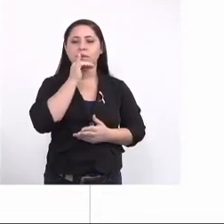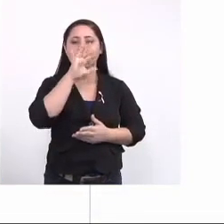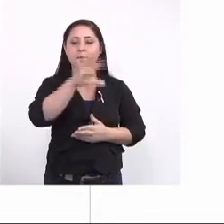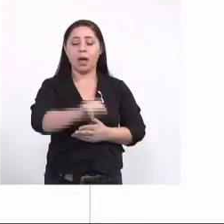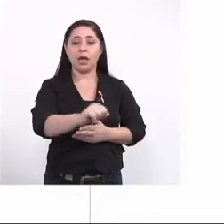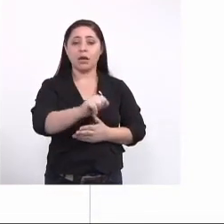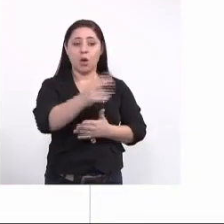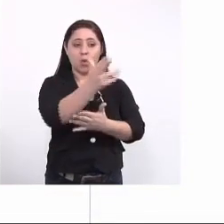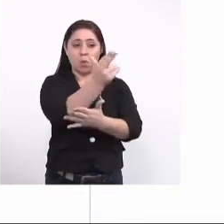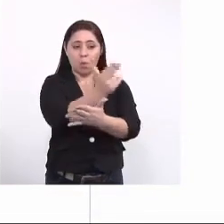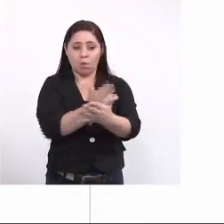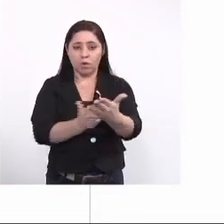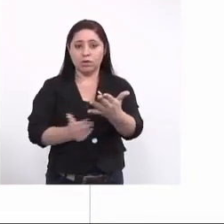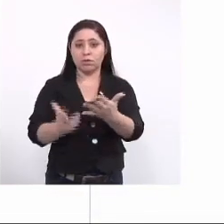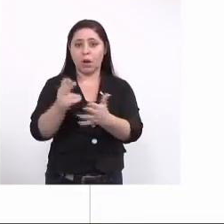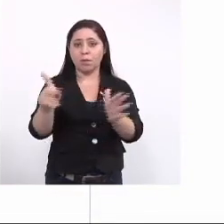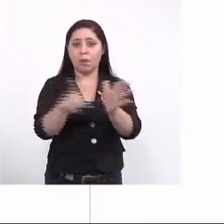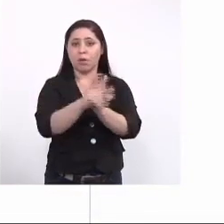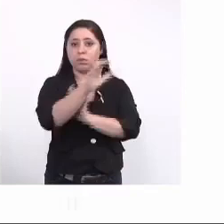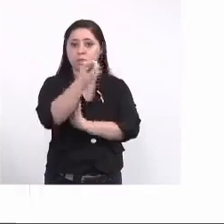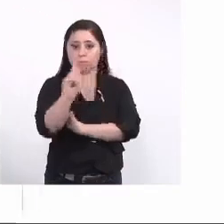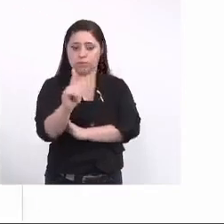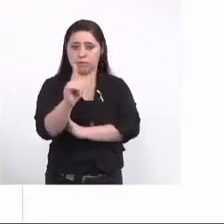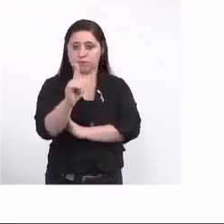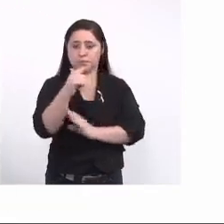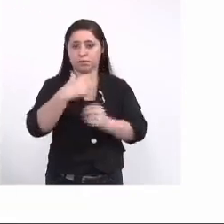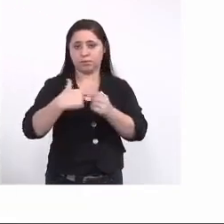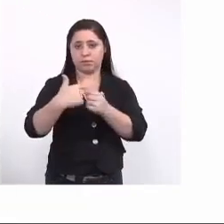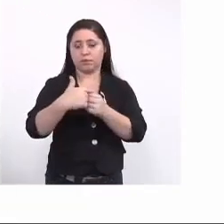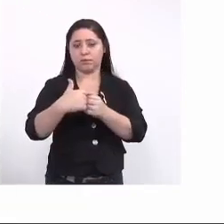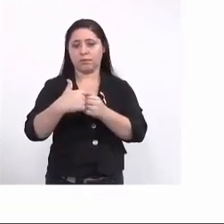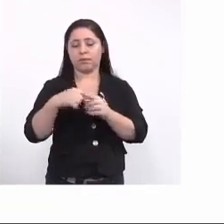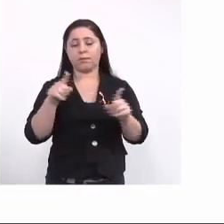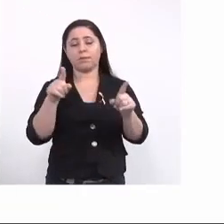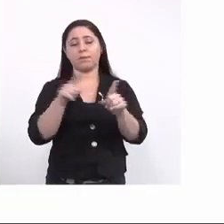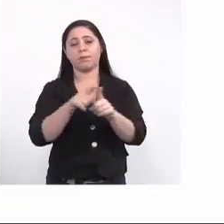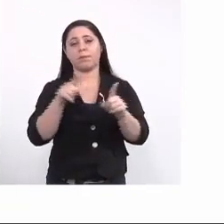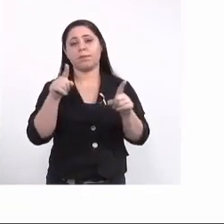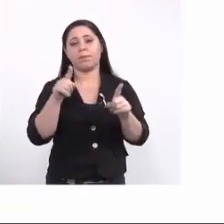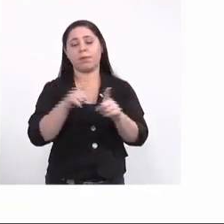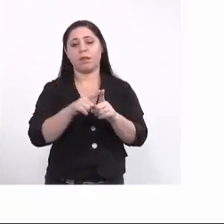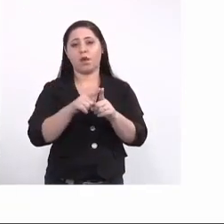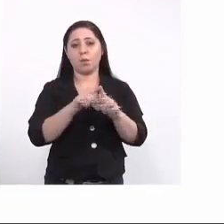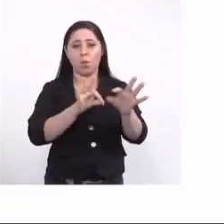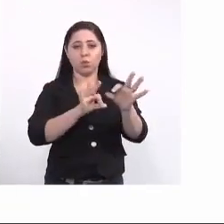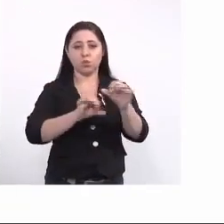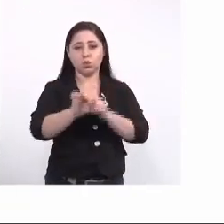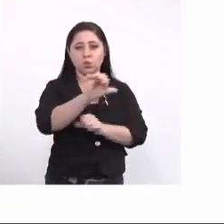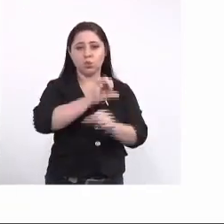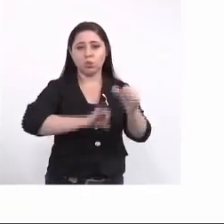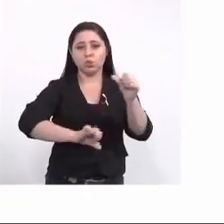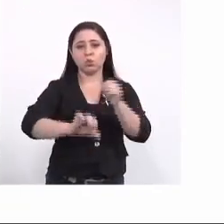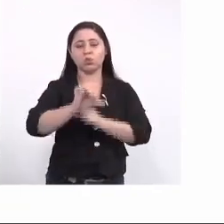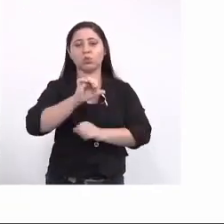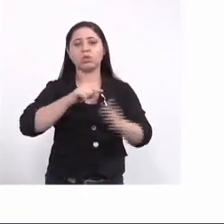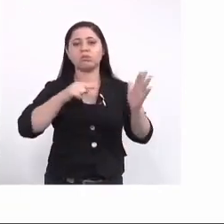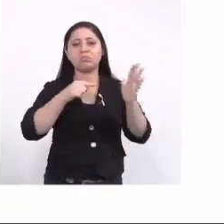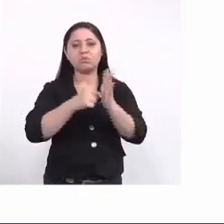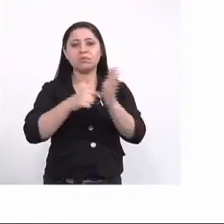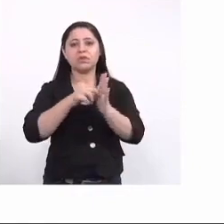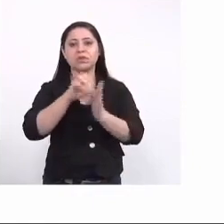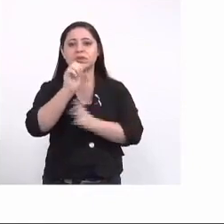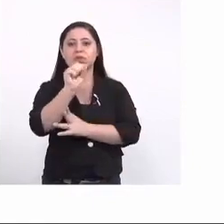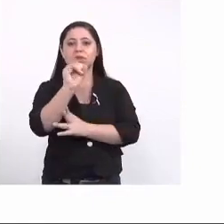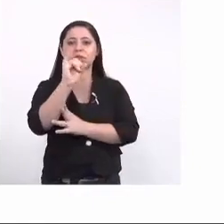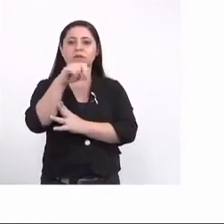cidade de Campo Grande do município e através das notificações do Sinan